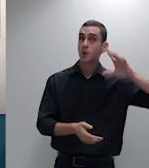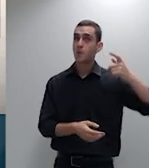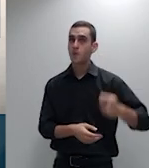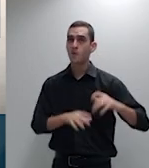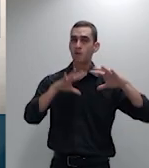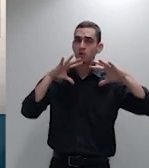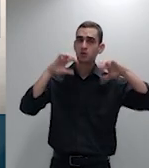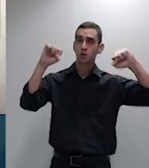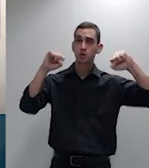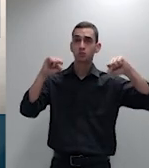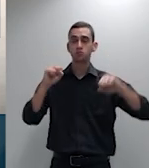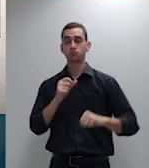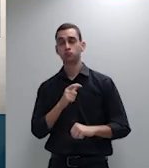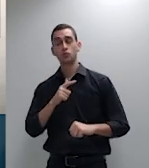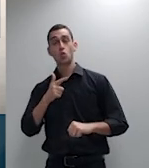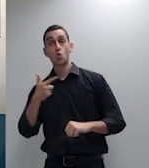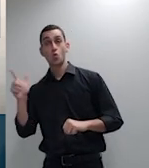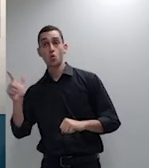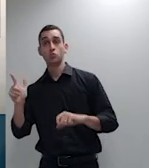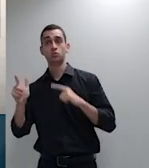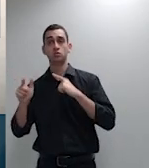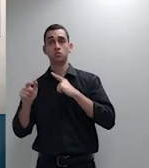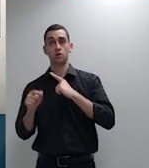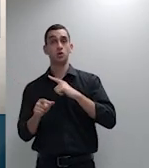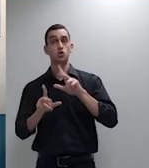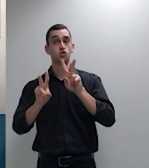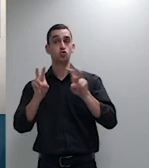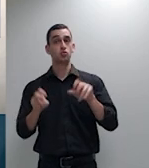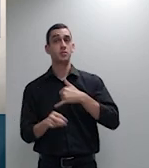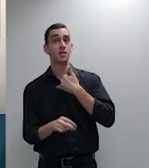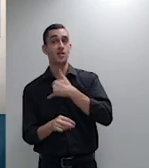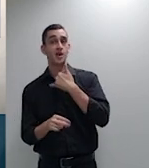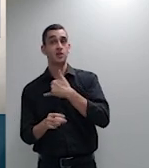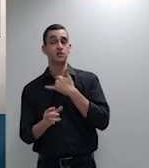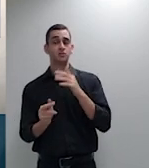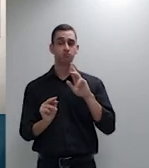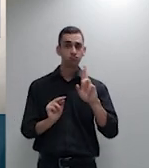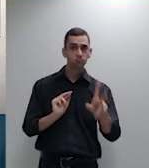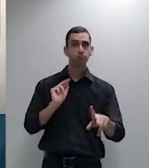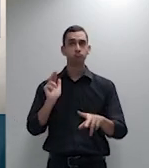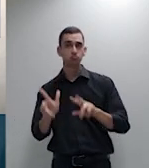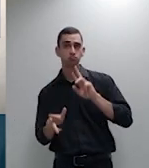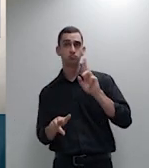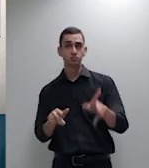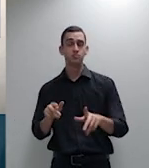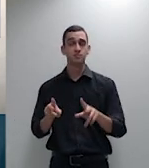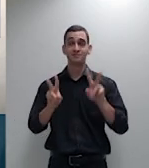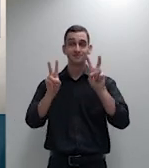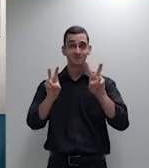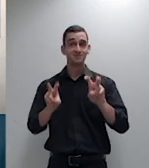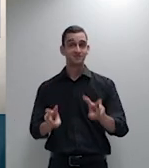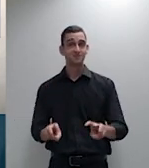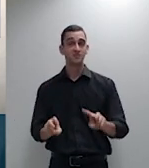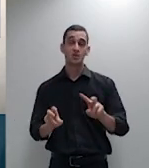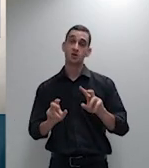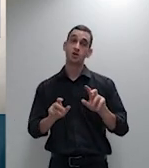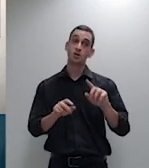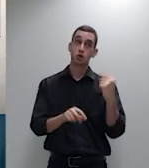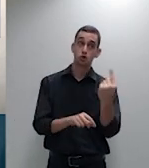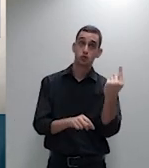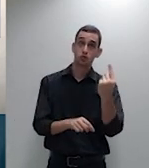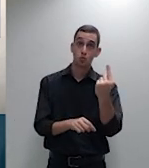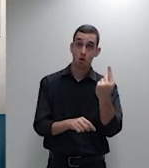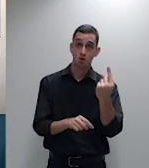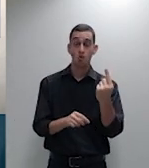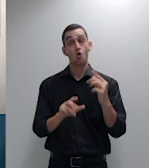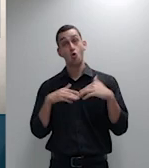recomposição por faixa etária em planos individuais familiares em relação a planos coletivos não há nenhuma distinção